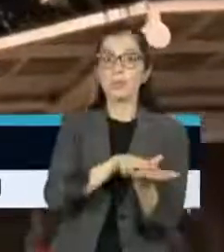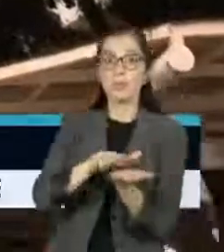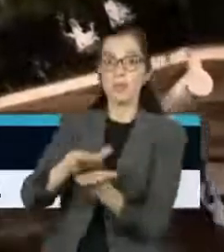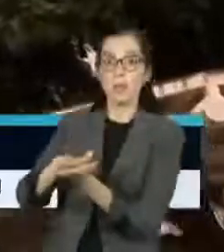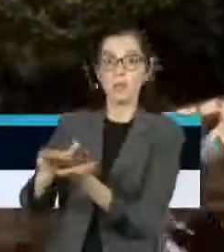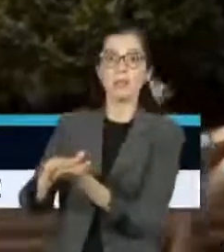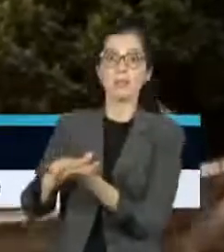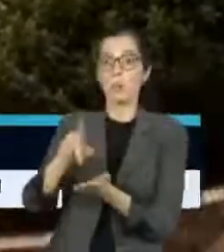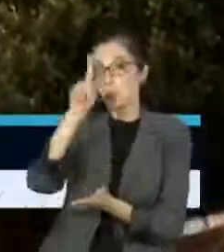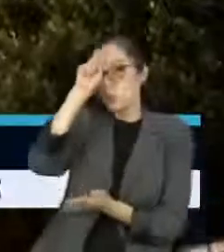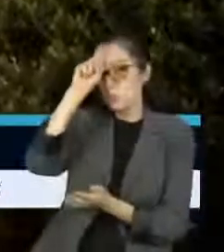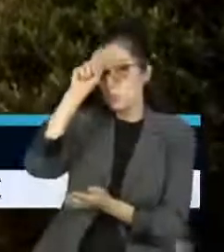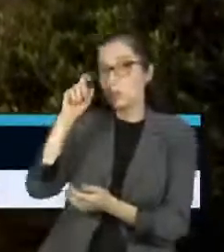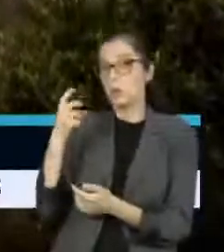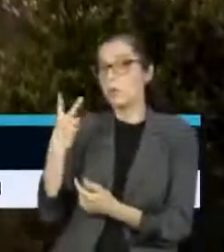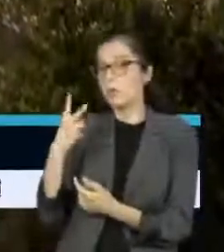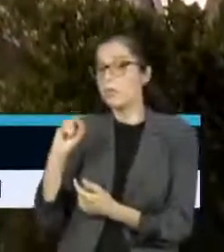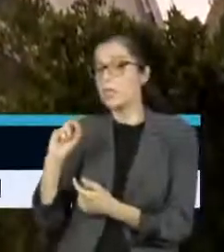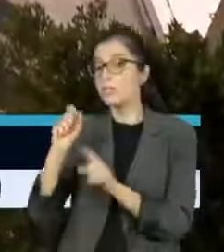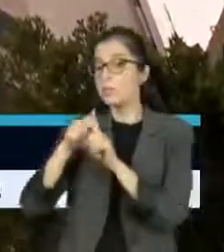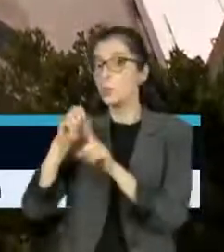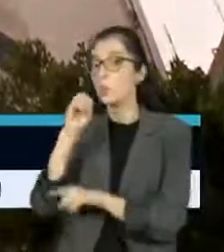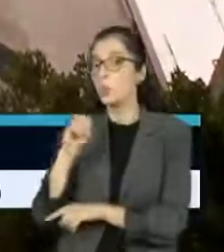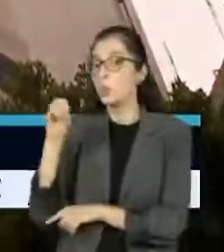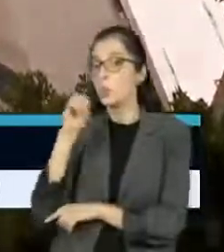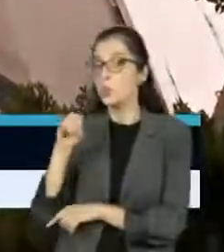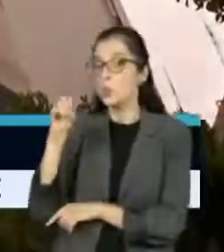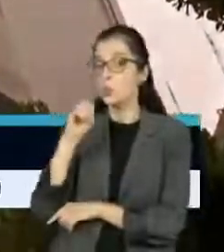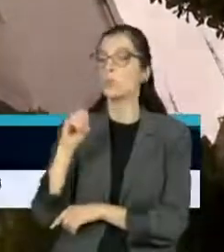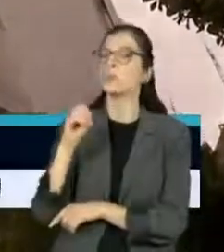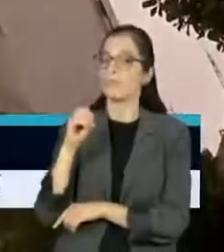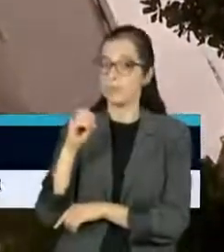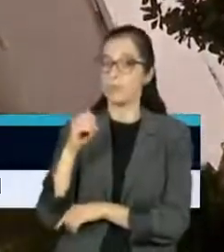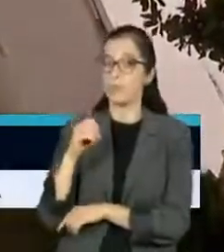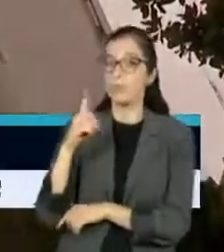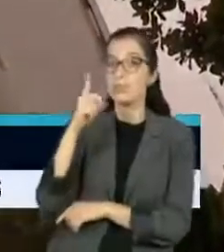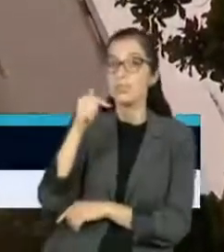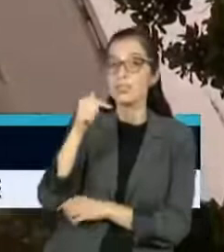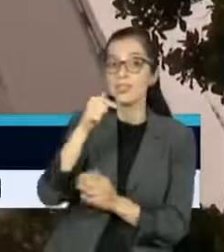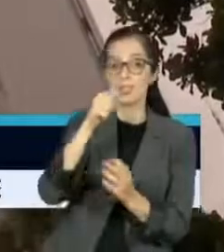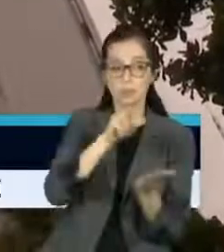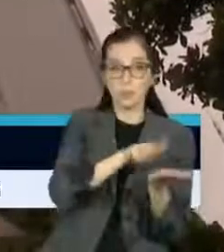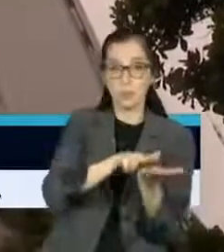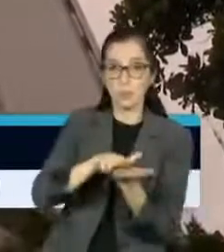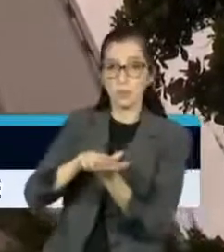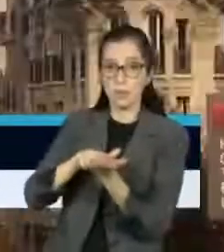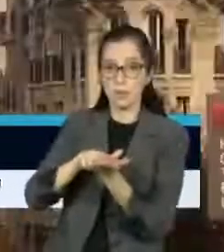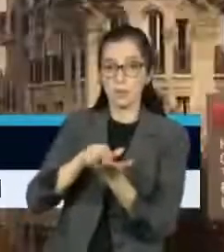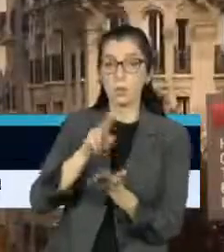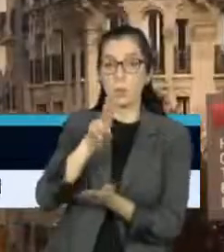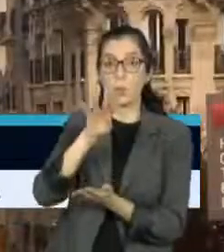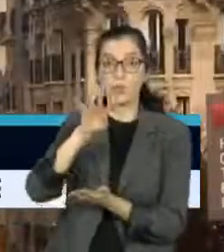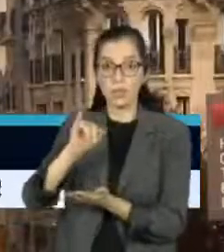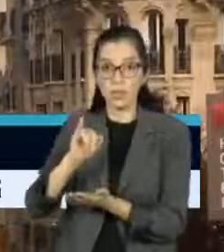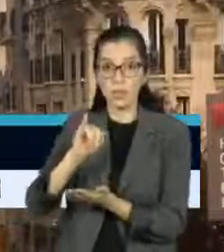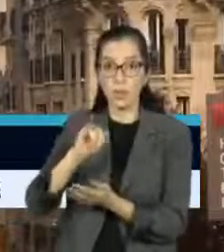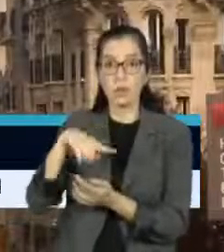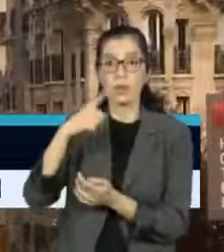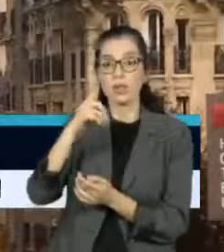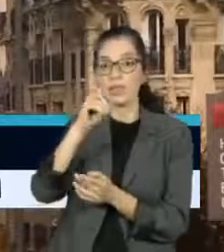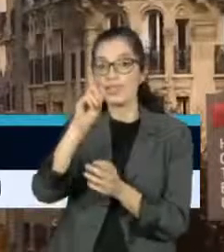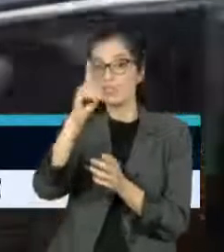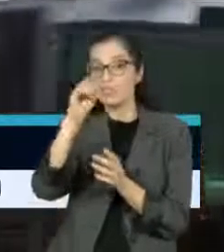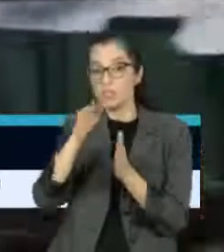17 pessoas estavam internadas na UTI. Em pouco mais de 10 dias, esse número quase dobrou. Já na França,